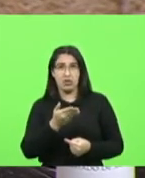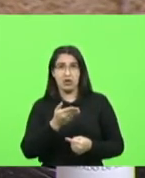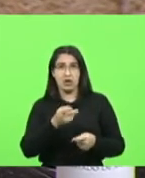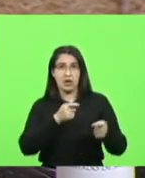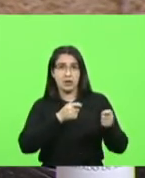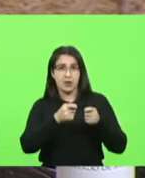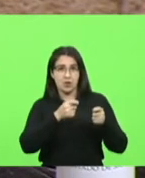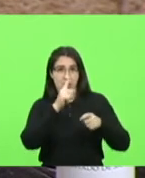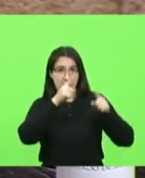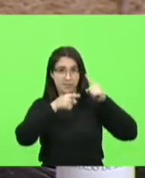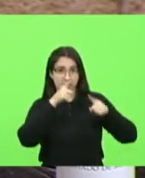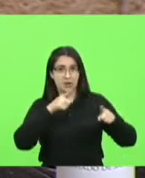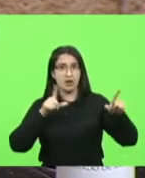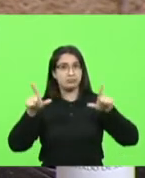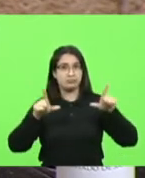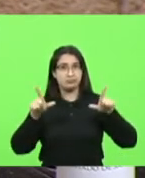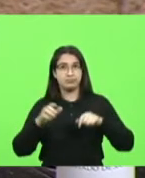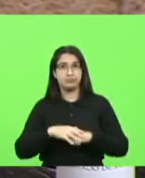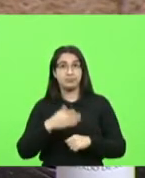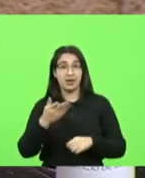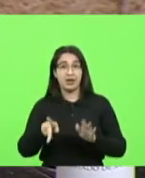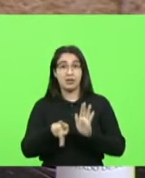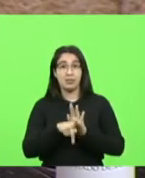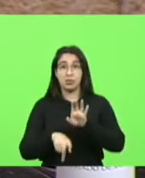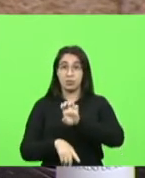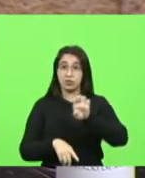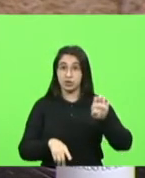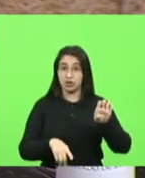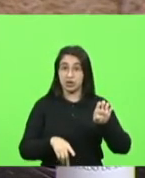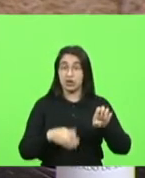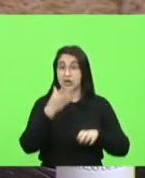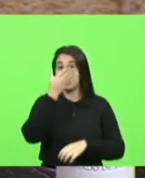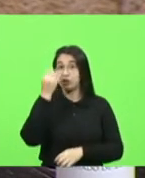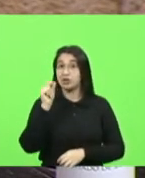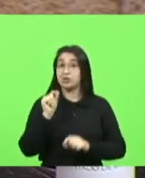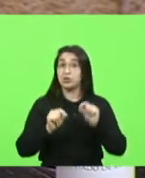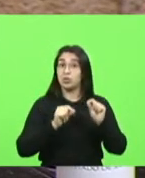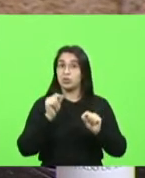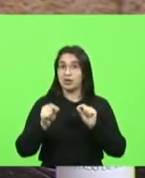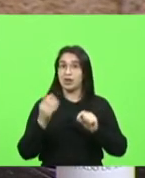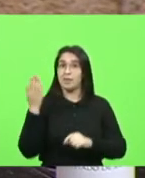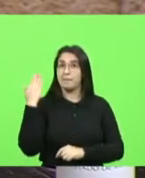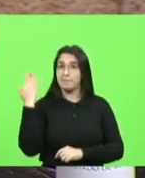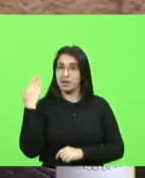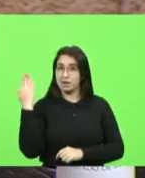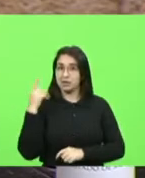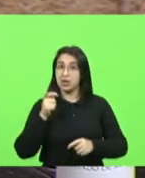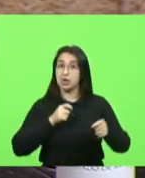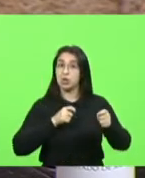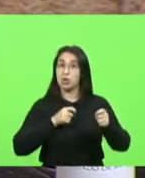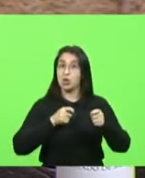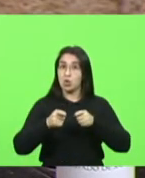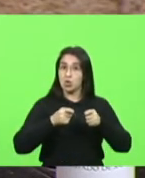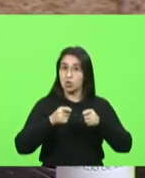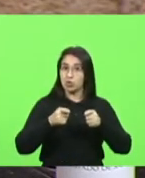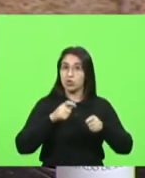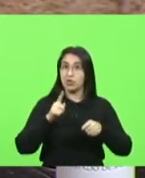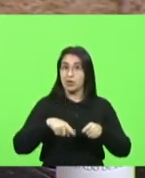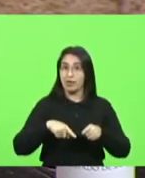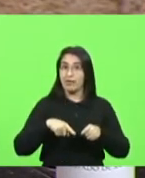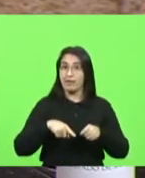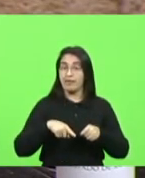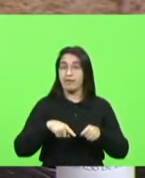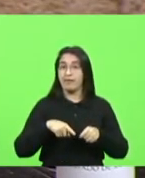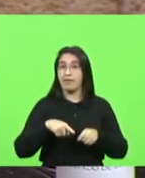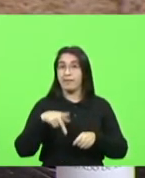certamente é de esquerda ele está esquecendo que na verdade quem já tentou incentivar o controle da mídia foi o governo petista a